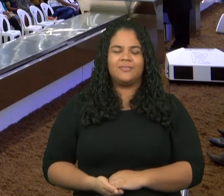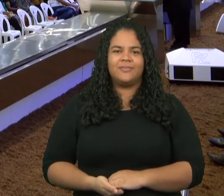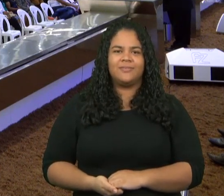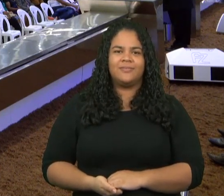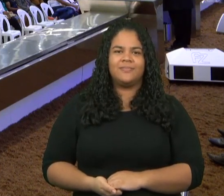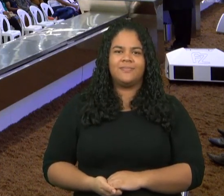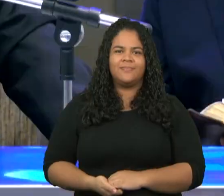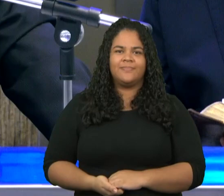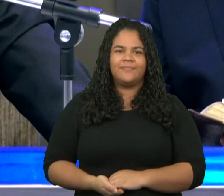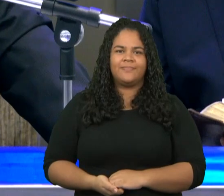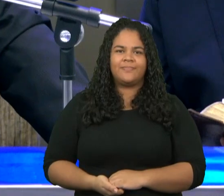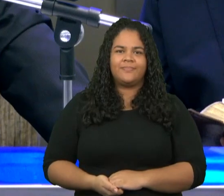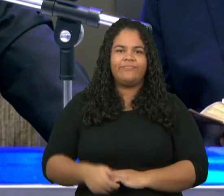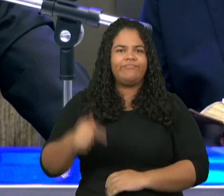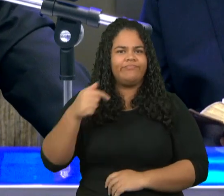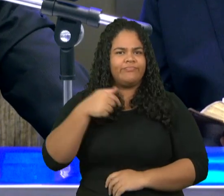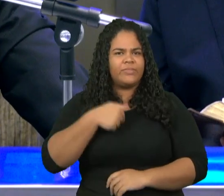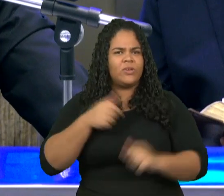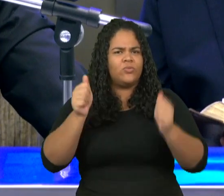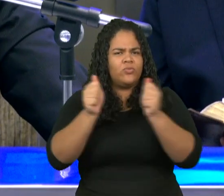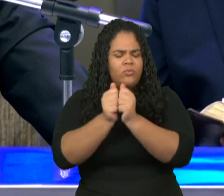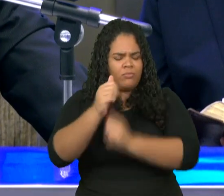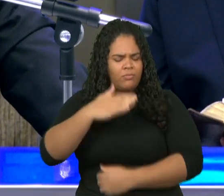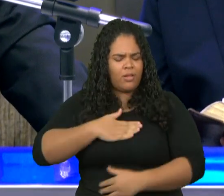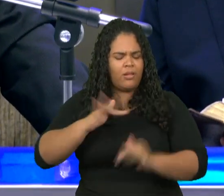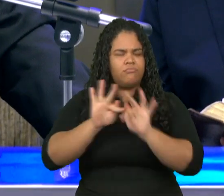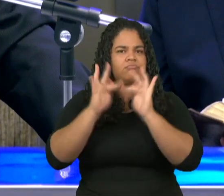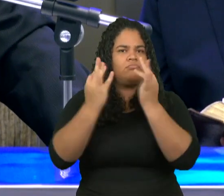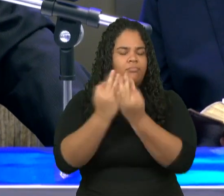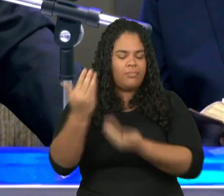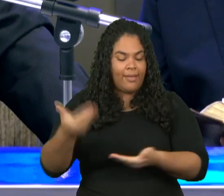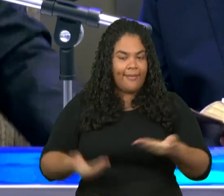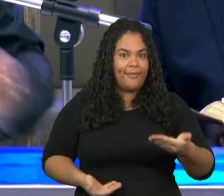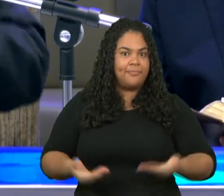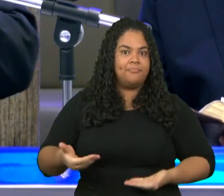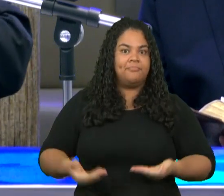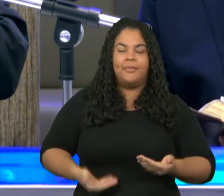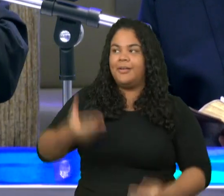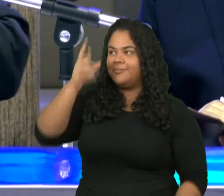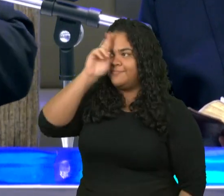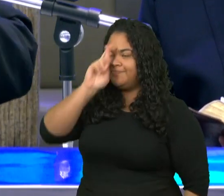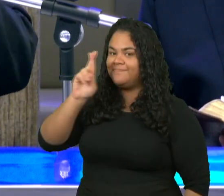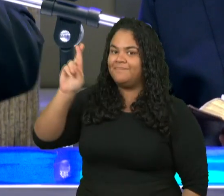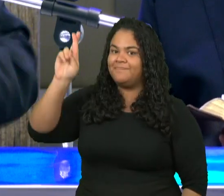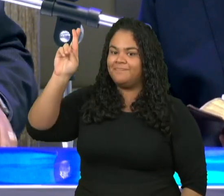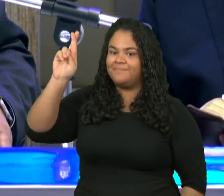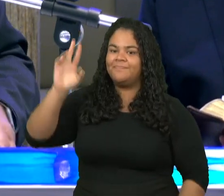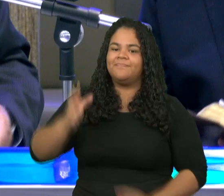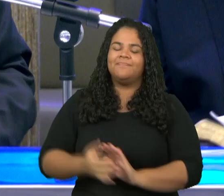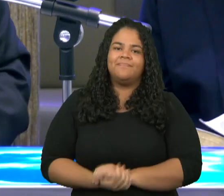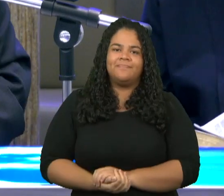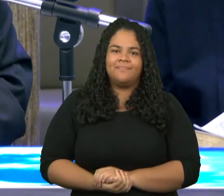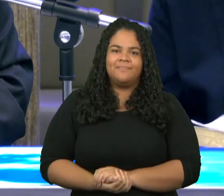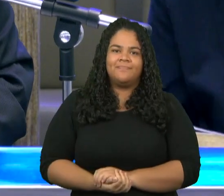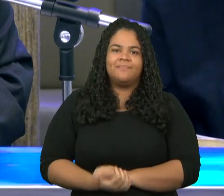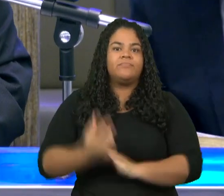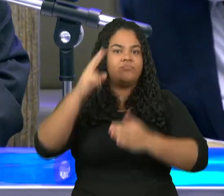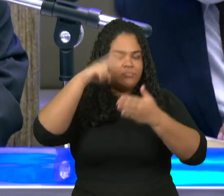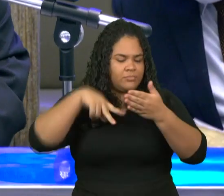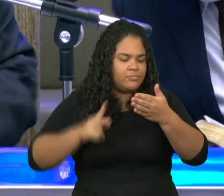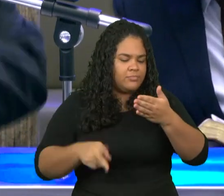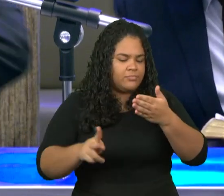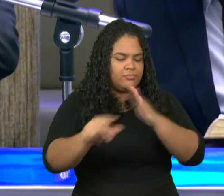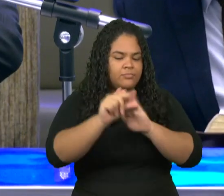eu e a minha casa serviremos ao Senhor veja o versículo 19